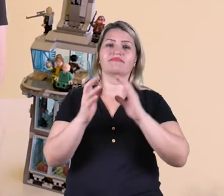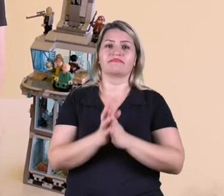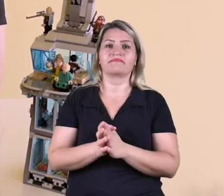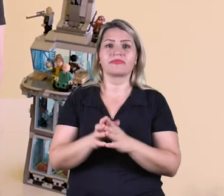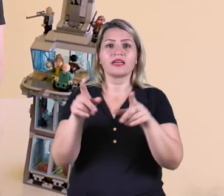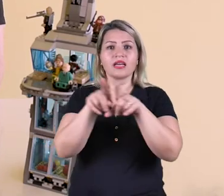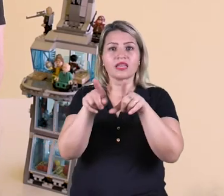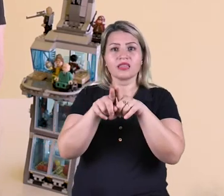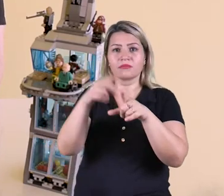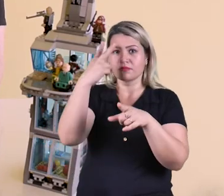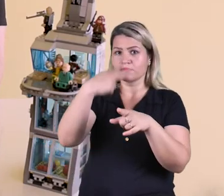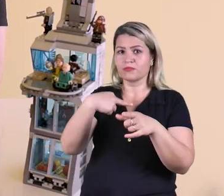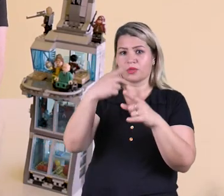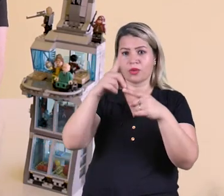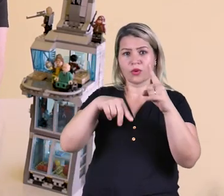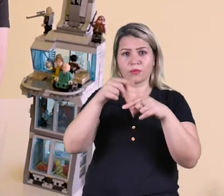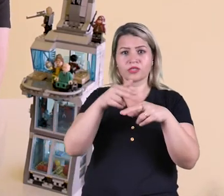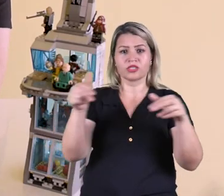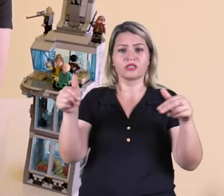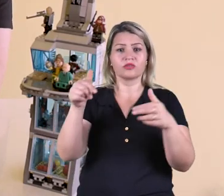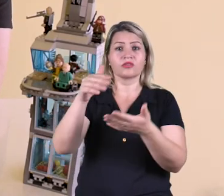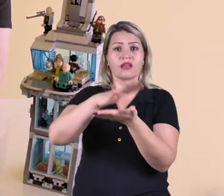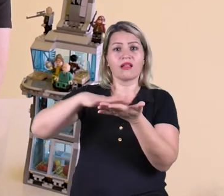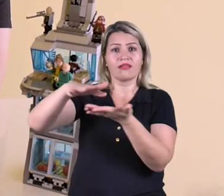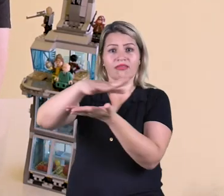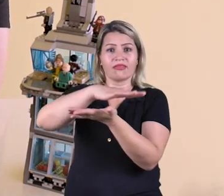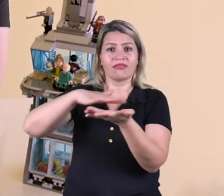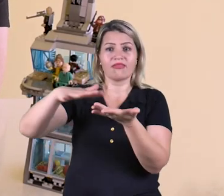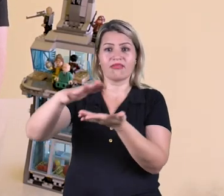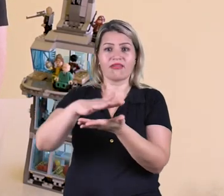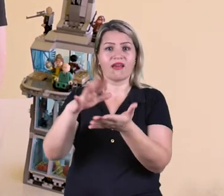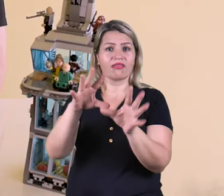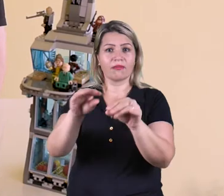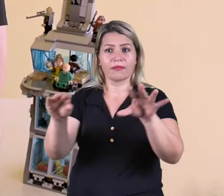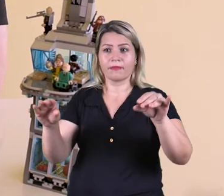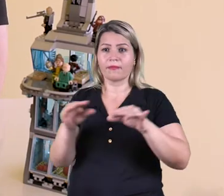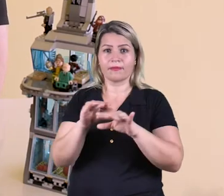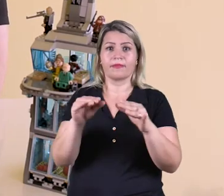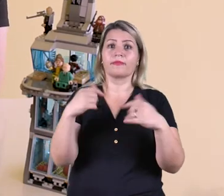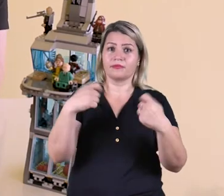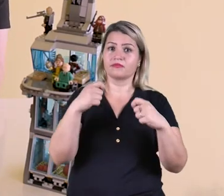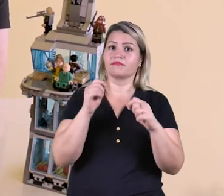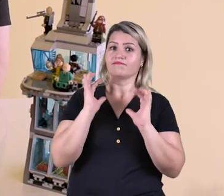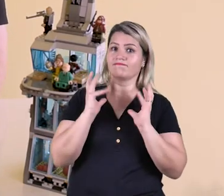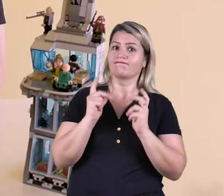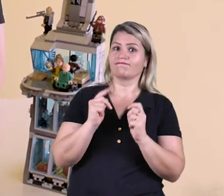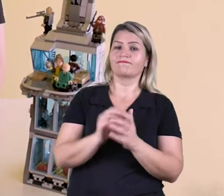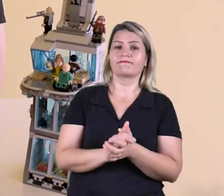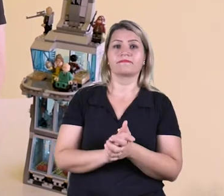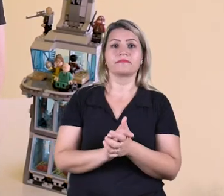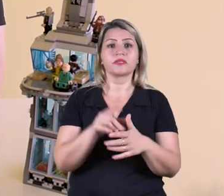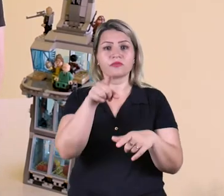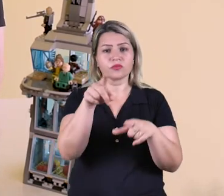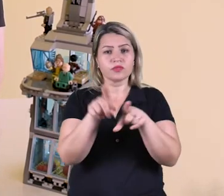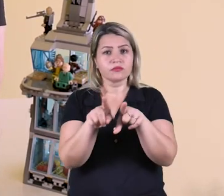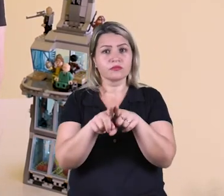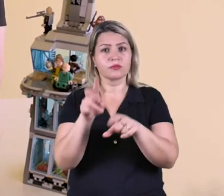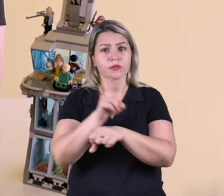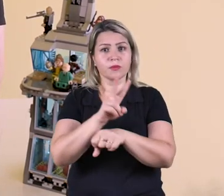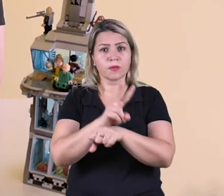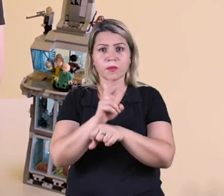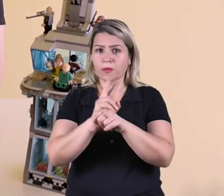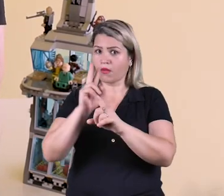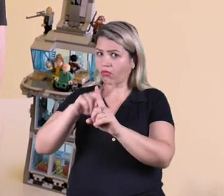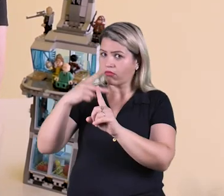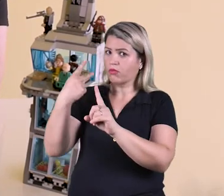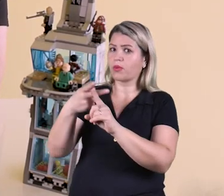para deficientes visuais, que utilizam muito o tato para fazer o reconhecimento de objetos e também para a leitura. E você também deve ter o